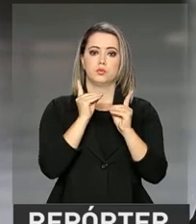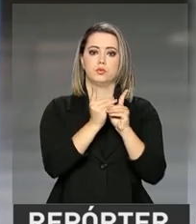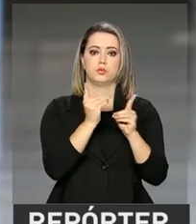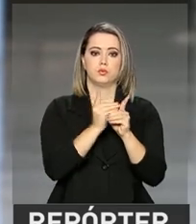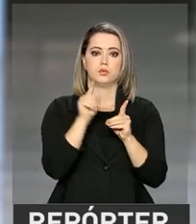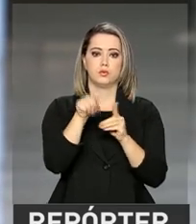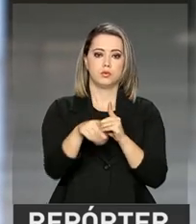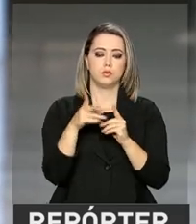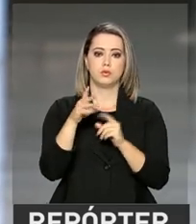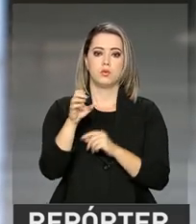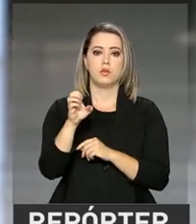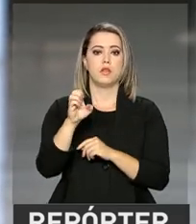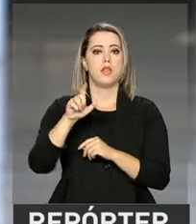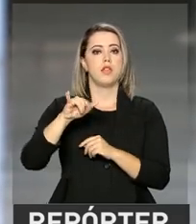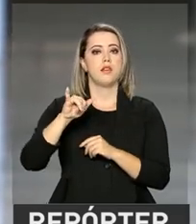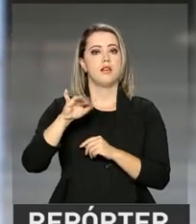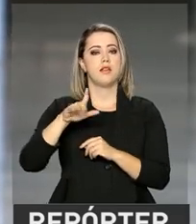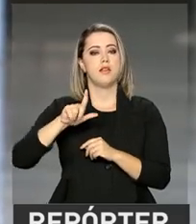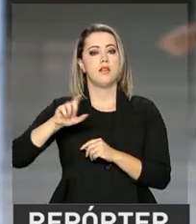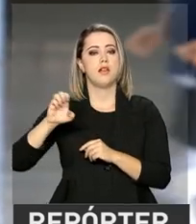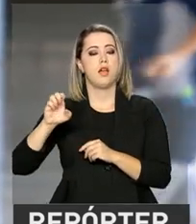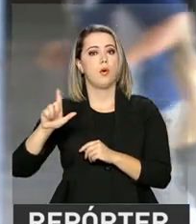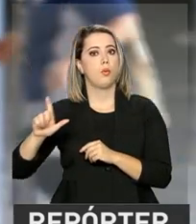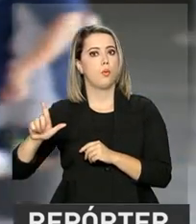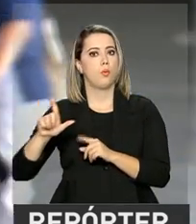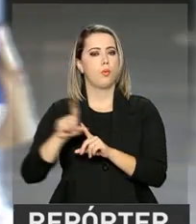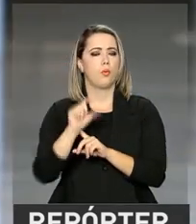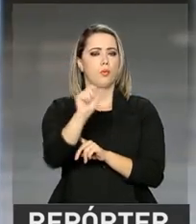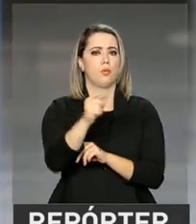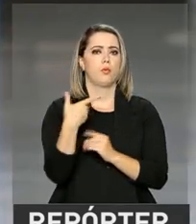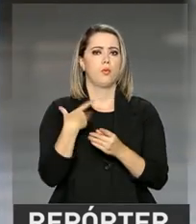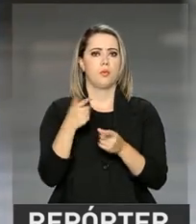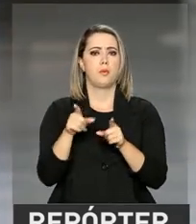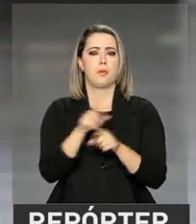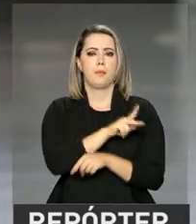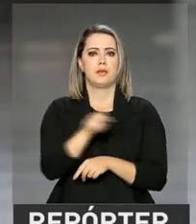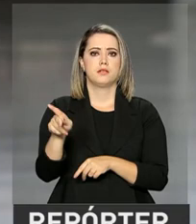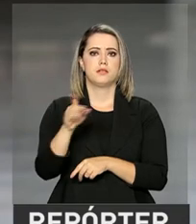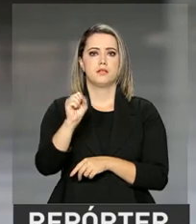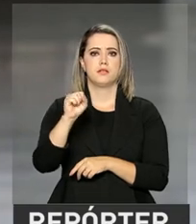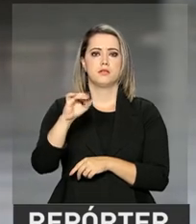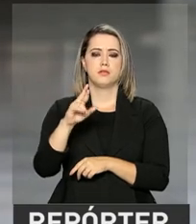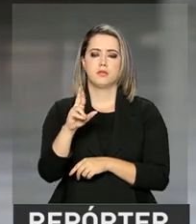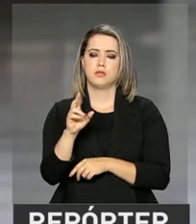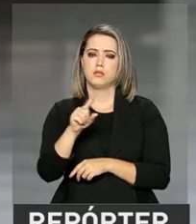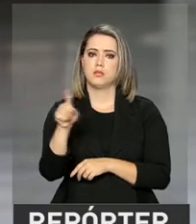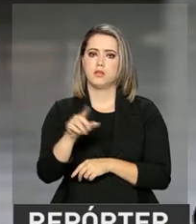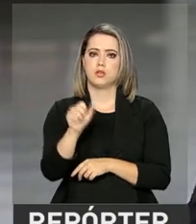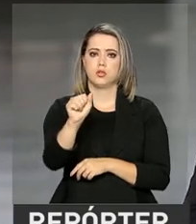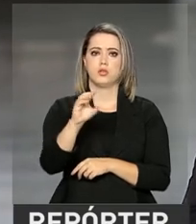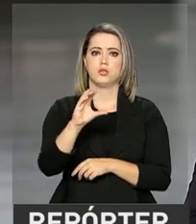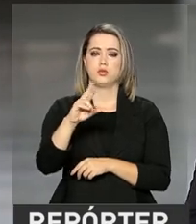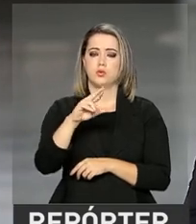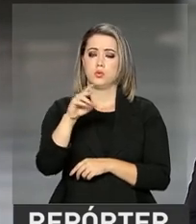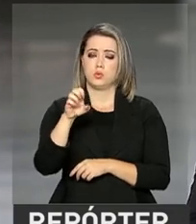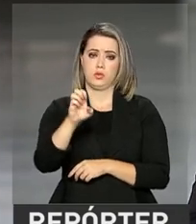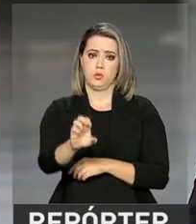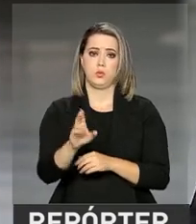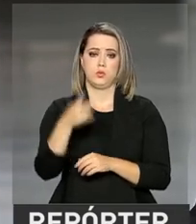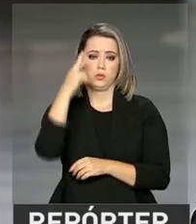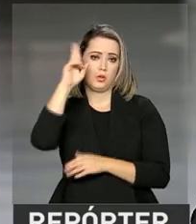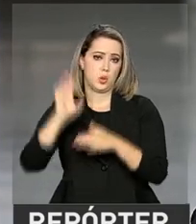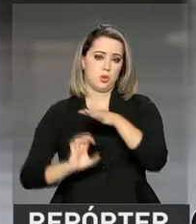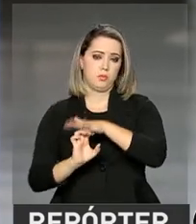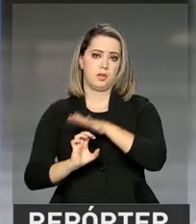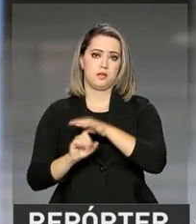Miranda, presidente da Souza Cruz, e à noite tem reunião com parlamentares. E uma outra informação, Roberto, é que